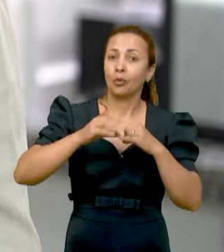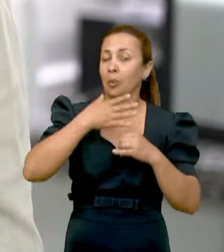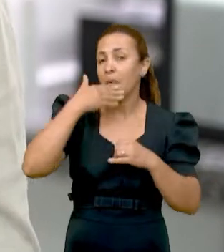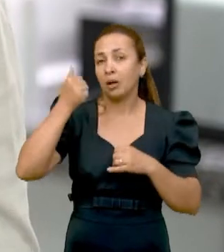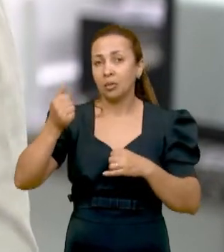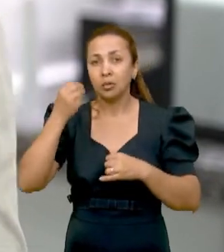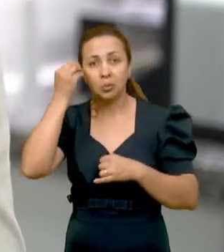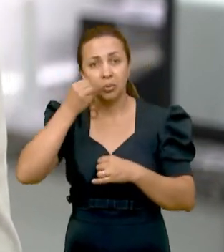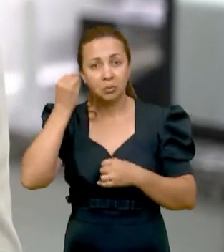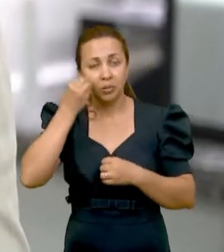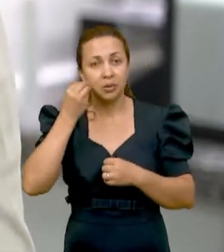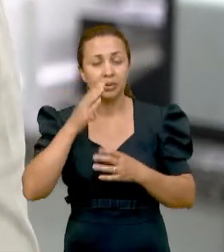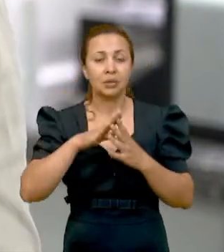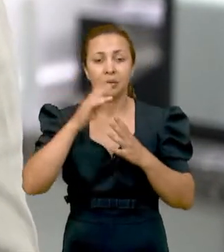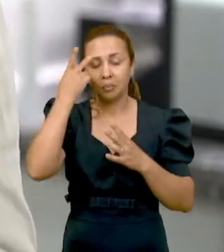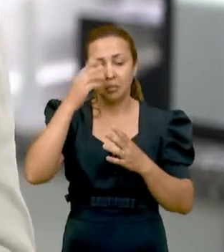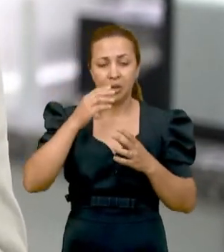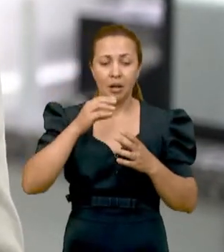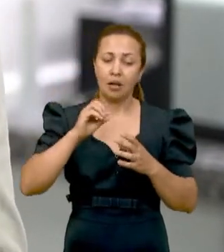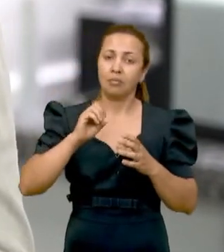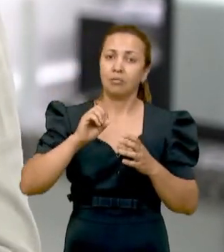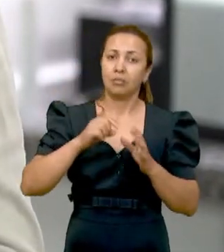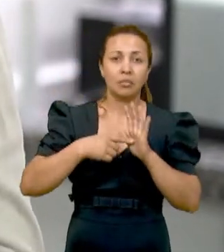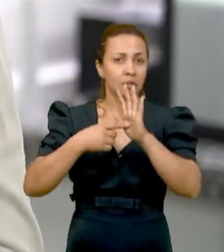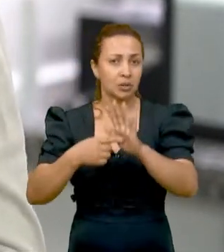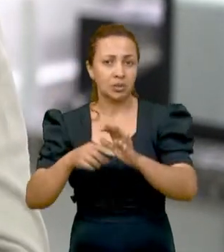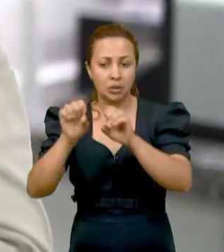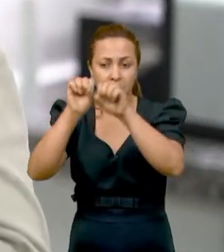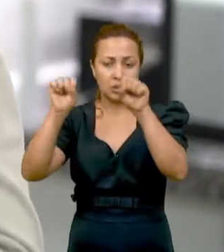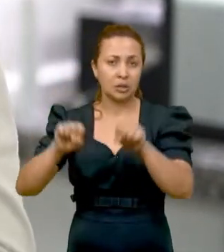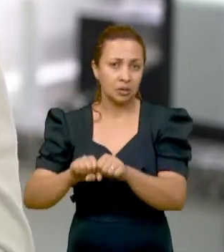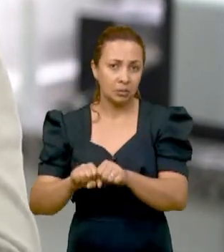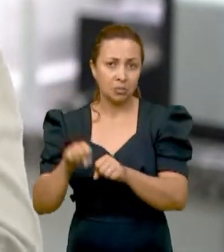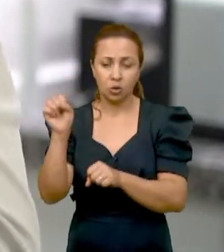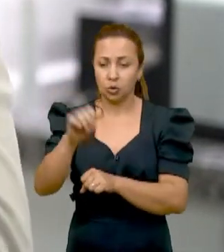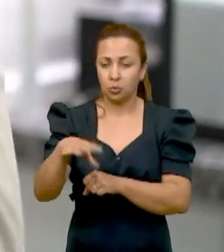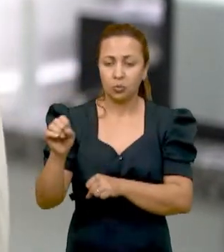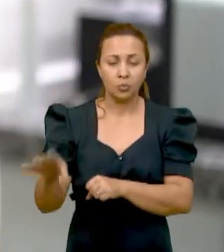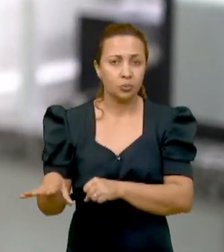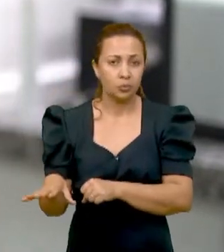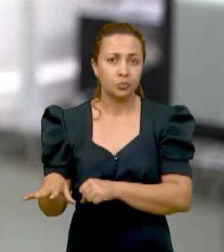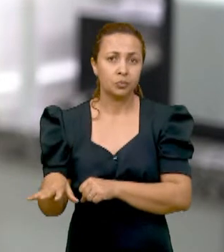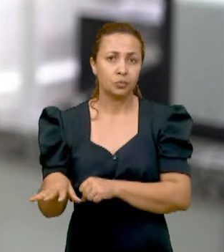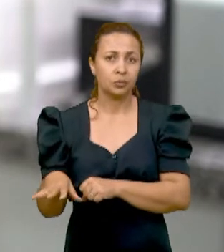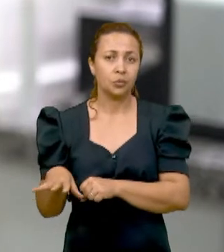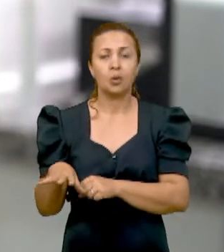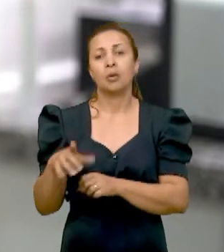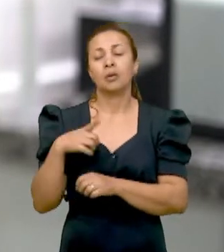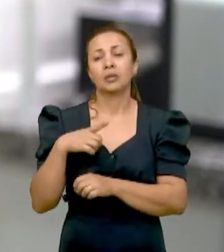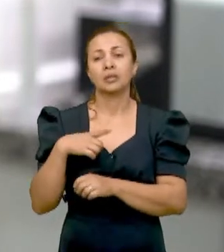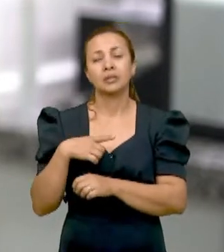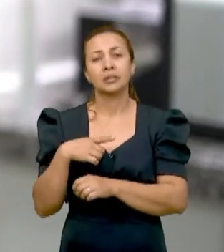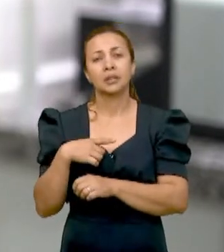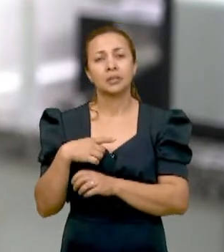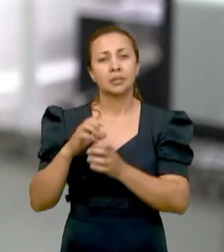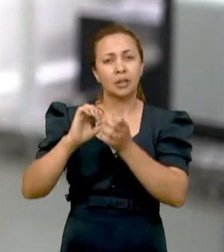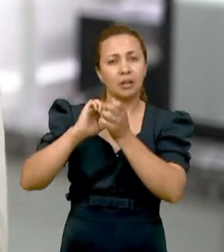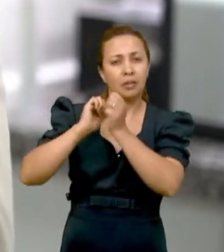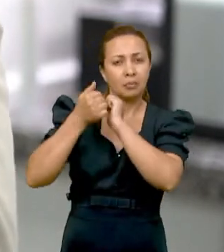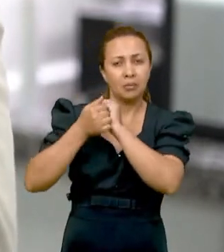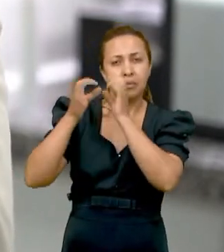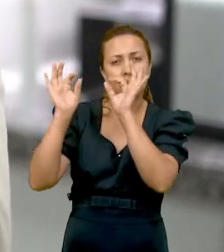em nível de experimentação, colocando o sistema de cultivo com a capacidade